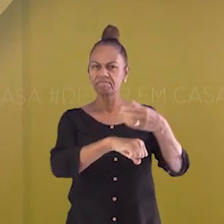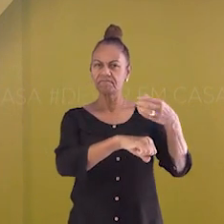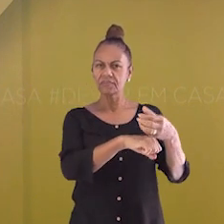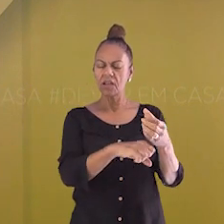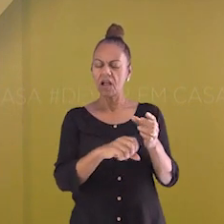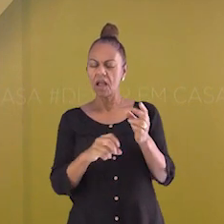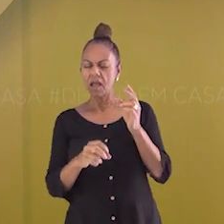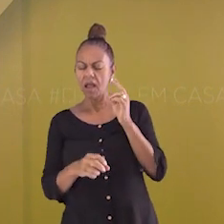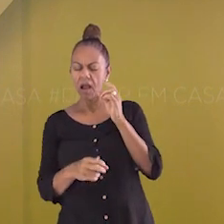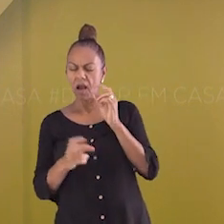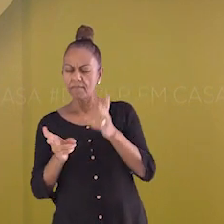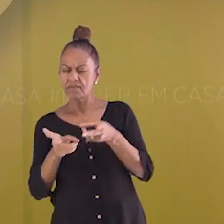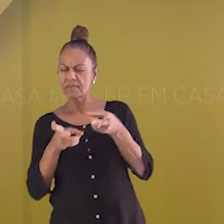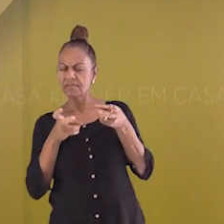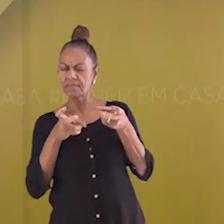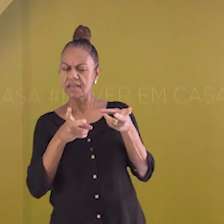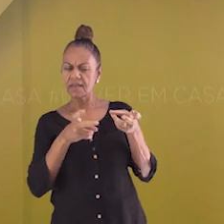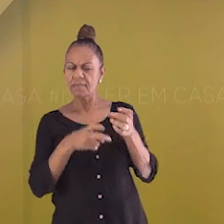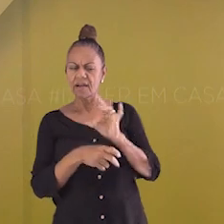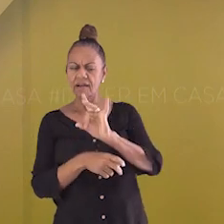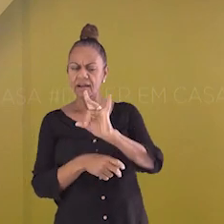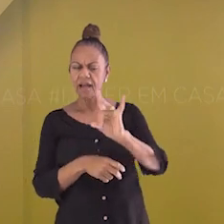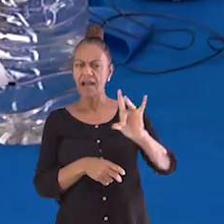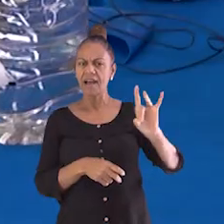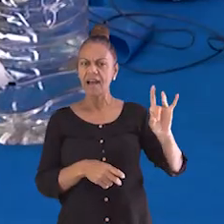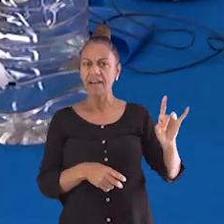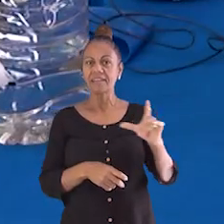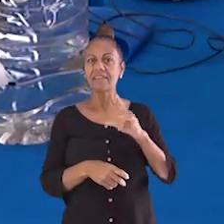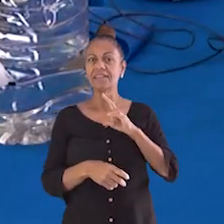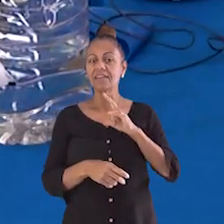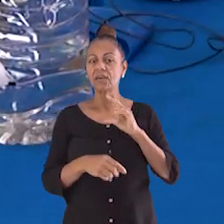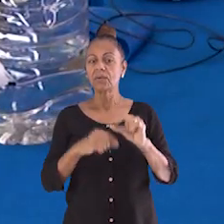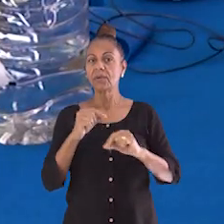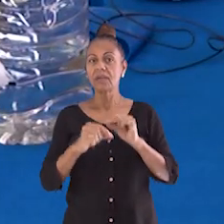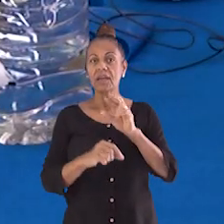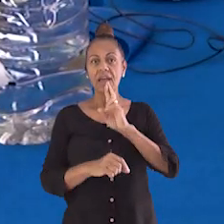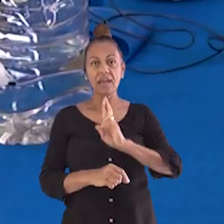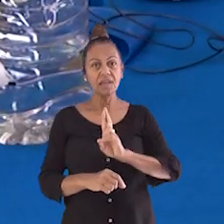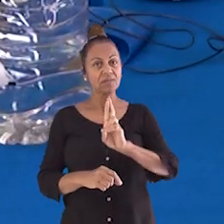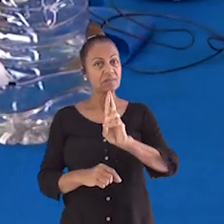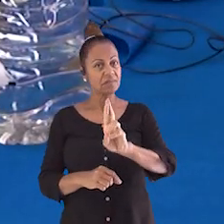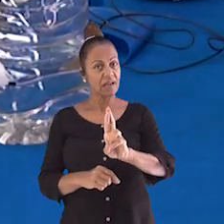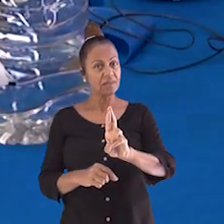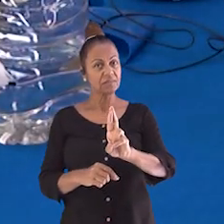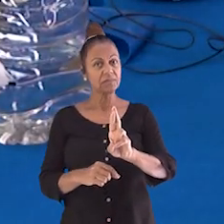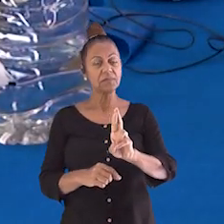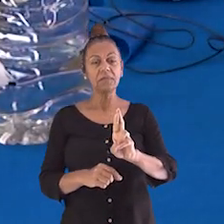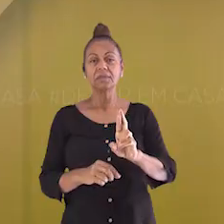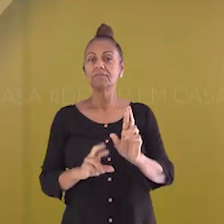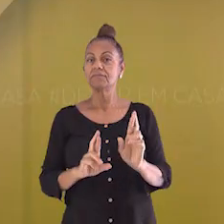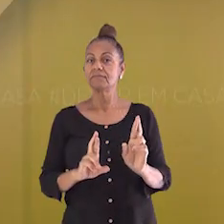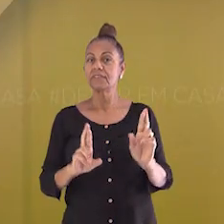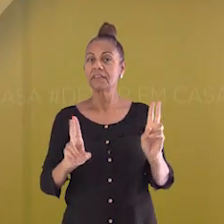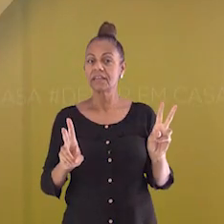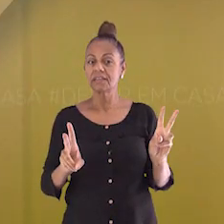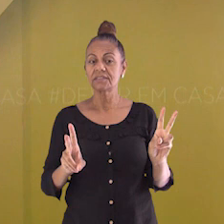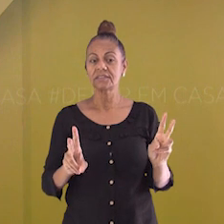E perceba que cada um deles, nós obtivemos resultados diferentes.